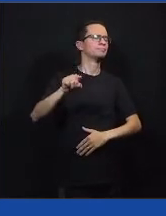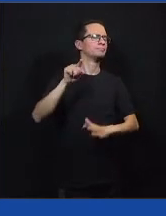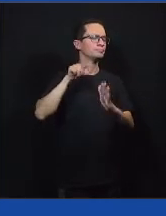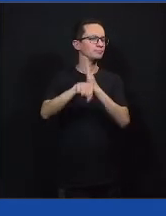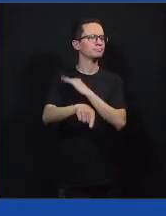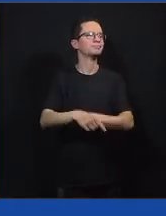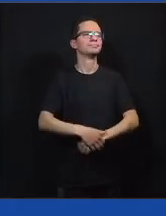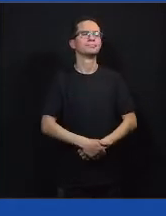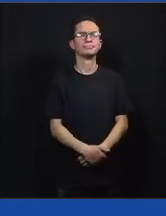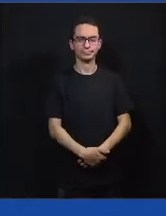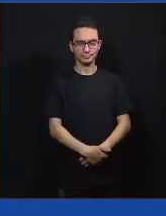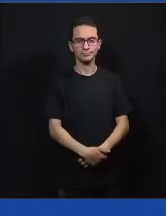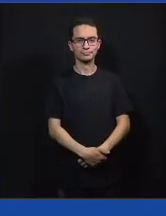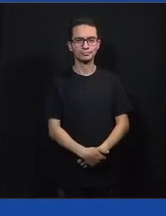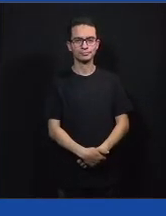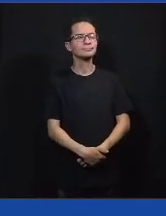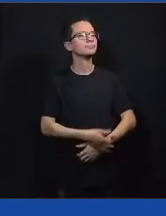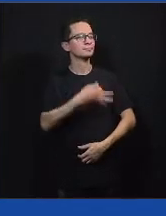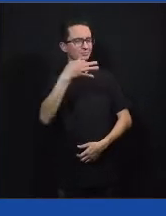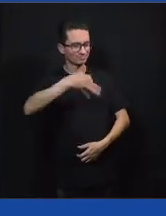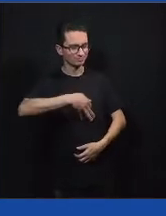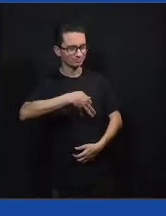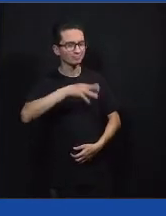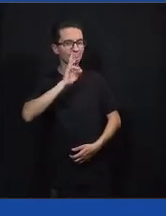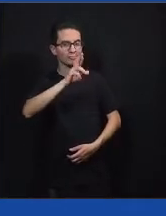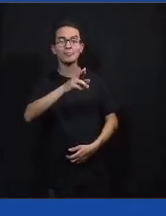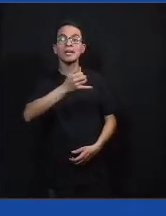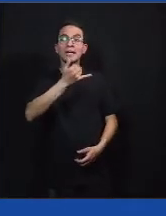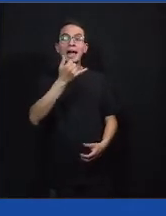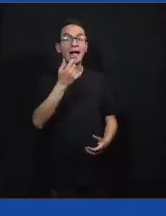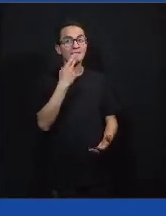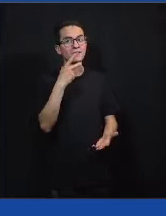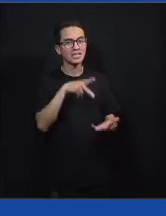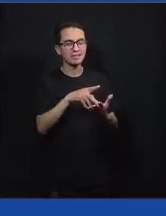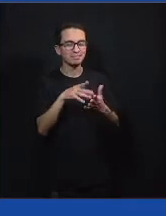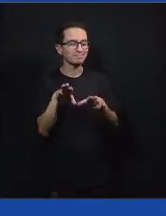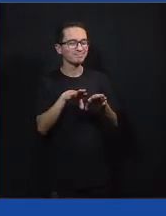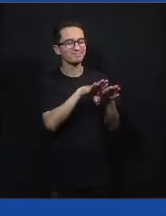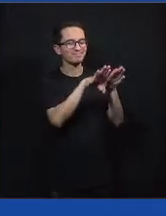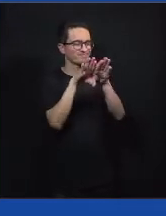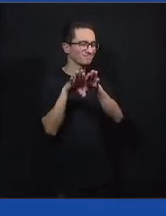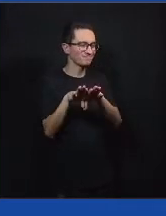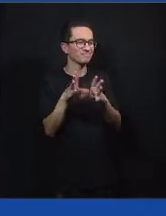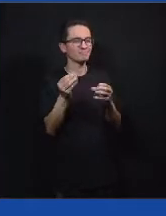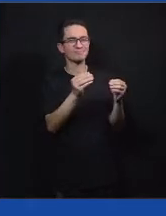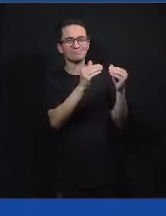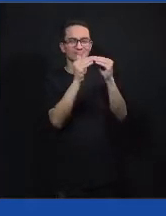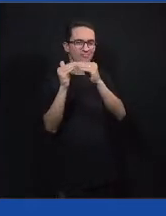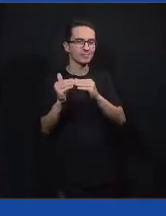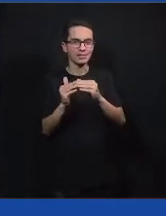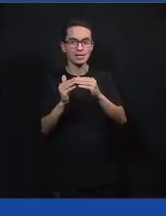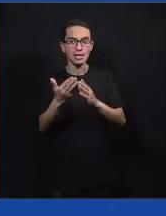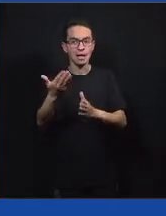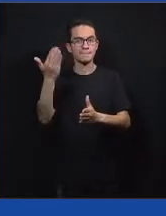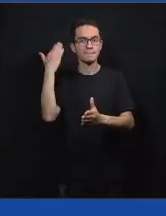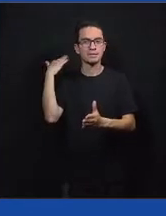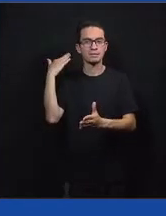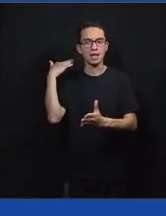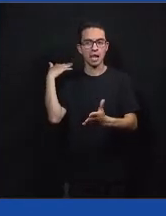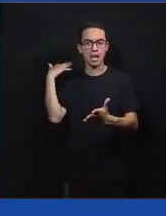Bom, isso é um senso comum mesmo e que até eu participar do projeto eu acho que eu acreditava nele.